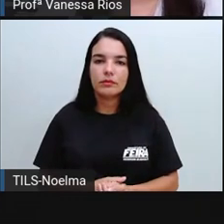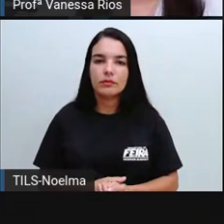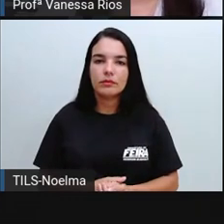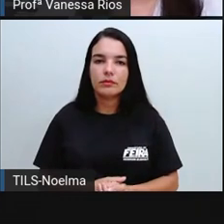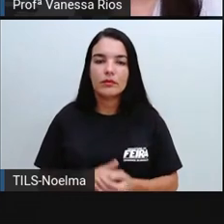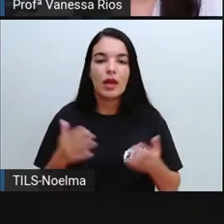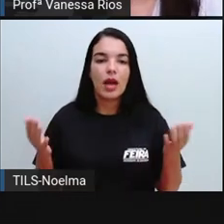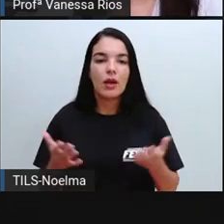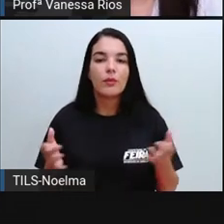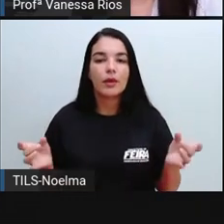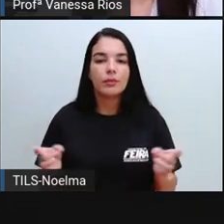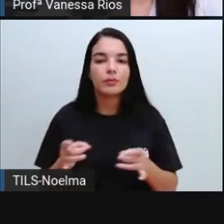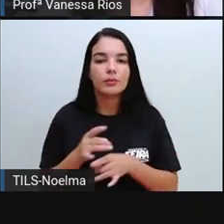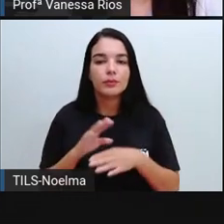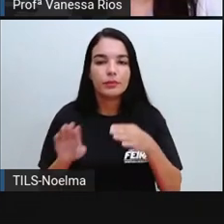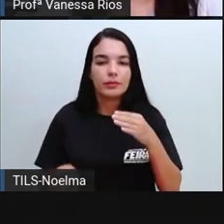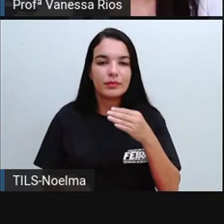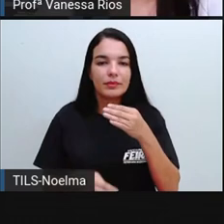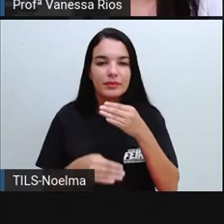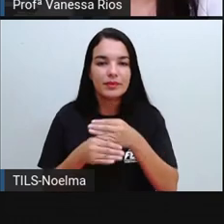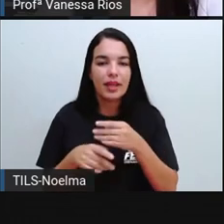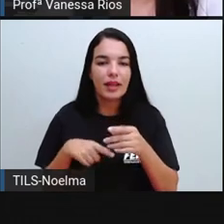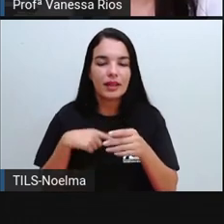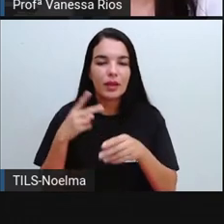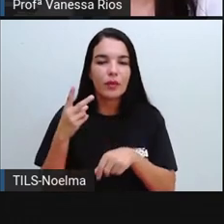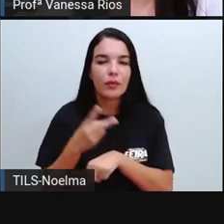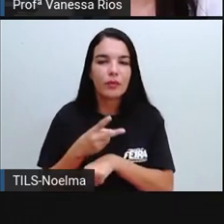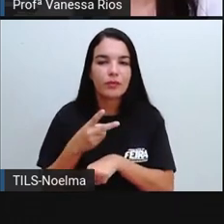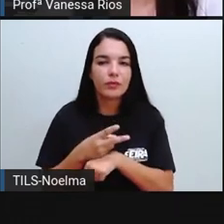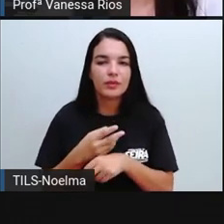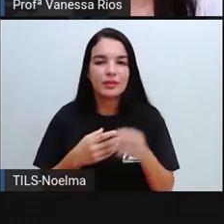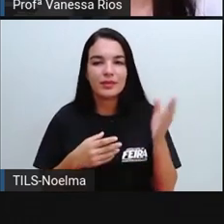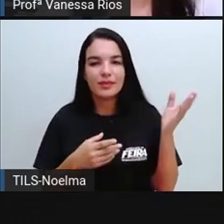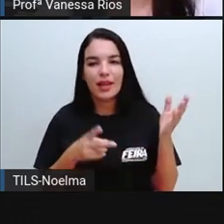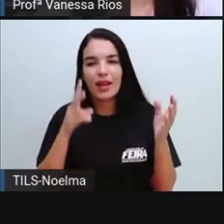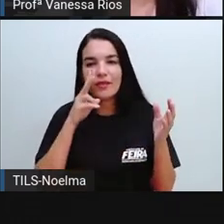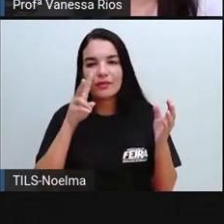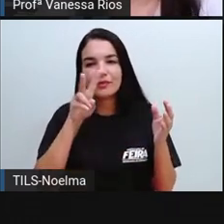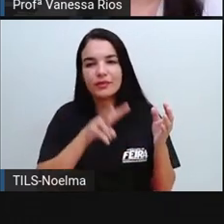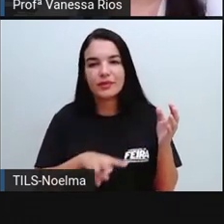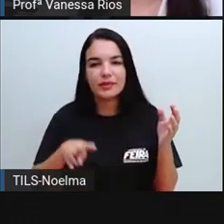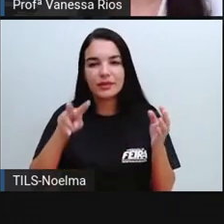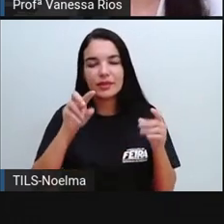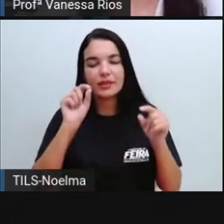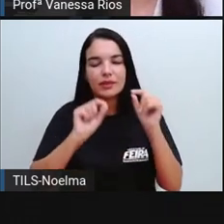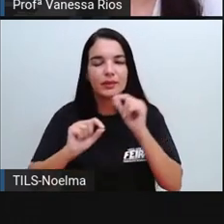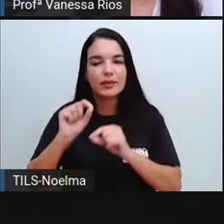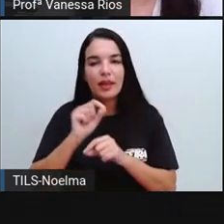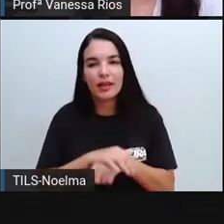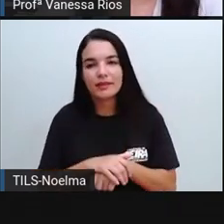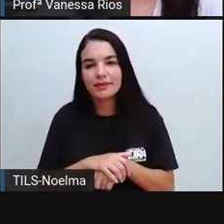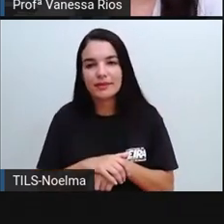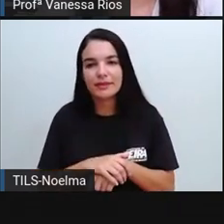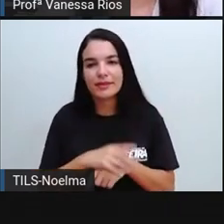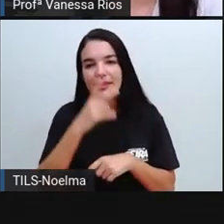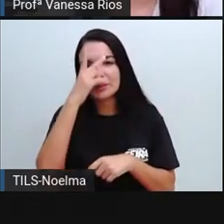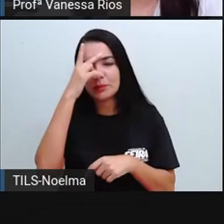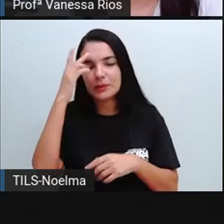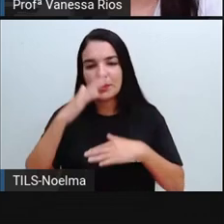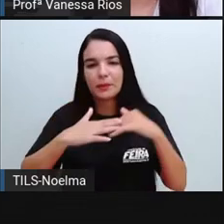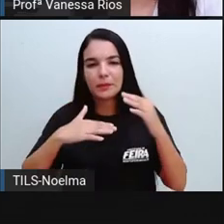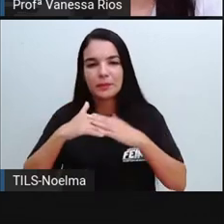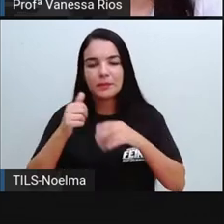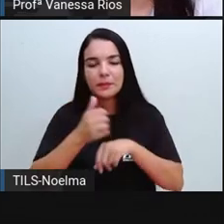E aí, para complementar, há para trás aqui um trechinho desse vídeo, falando justamente sobre os agricultores